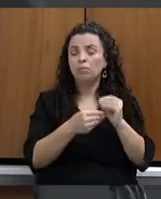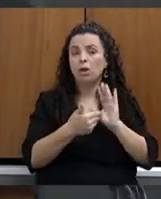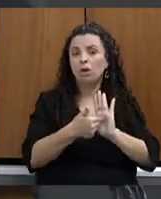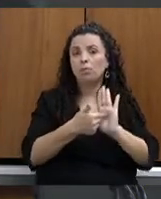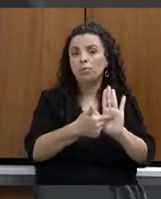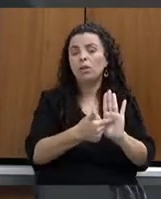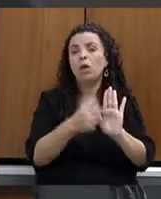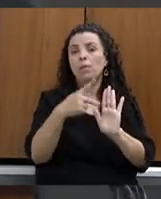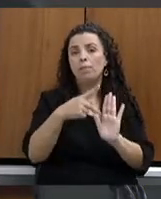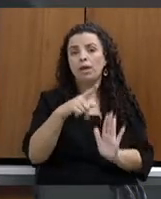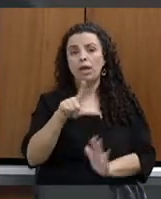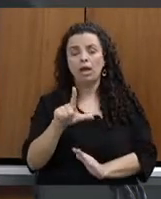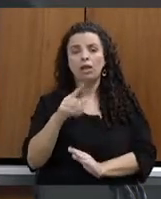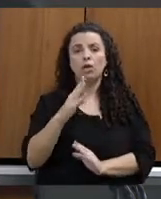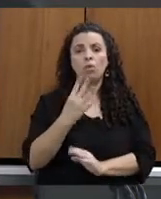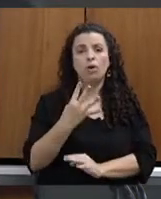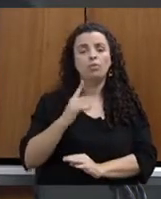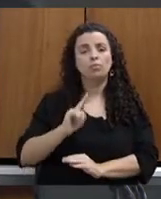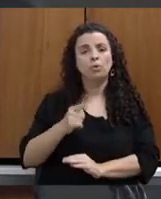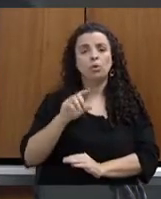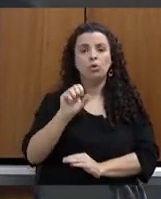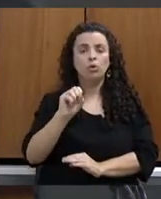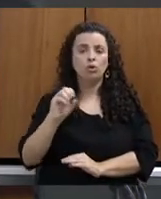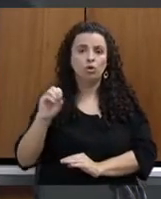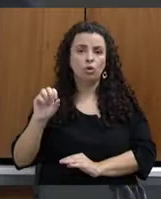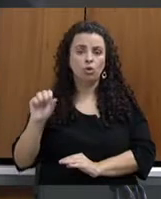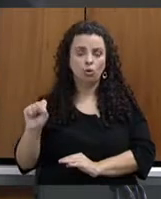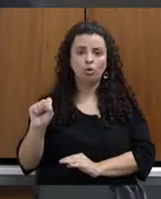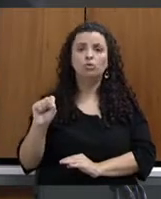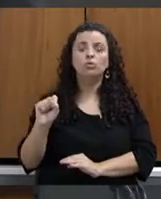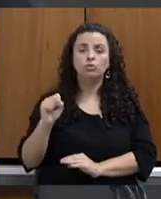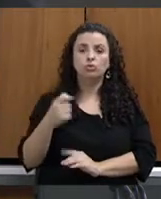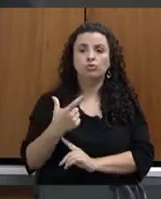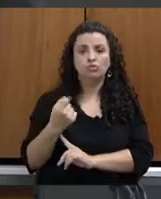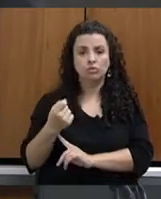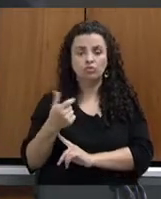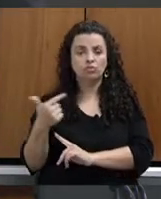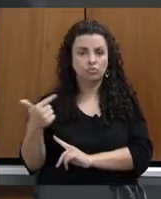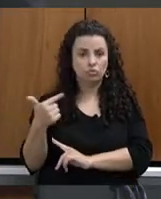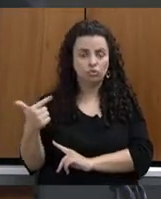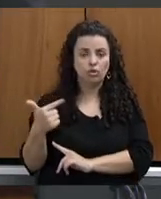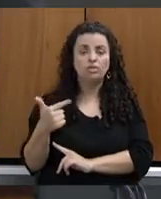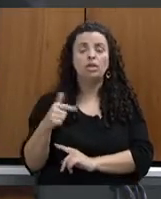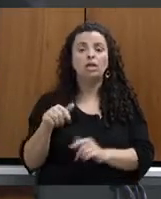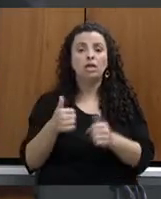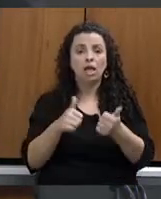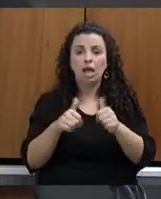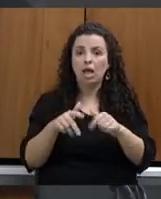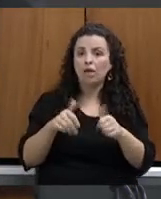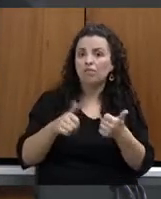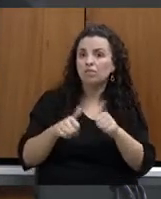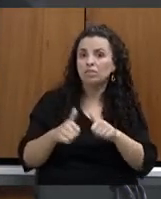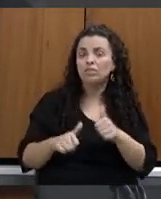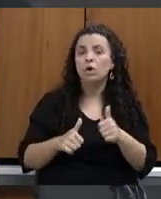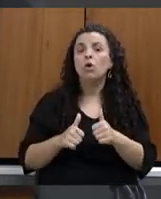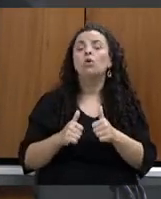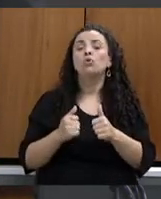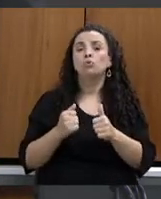4008-2022, que dispõe, sob a revisão do Plano Plurianual de Ação Governamental do PPAG 2020